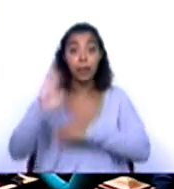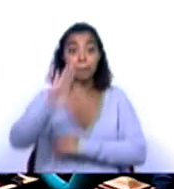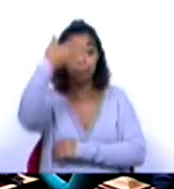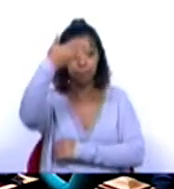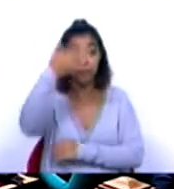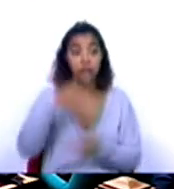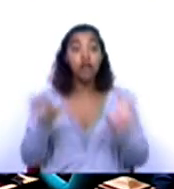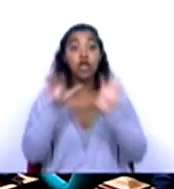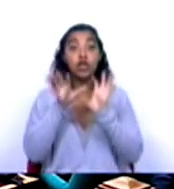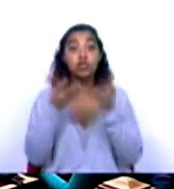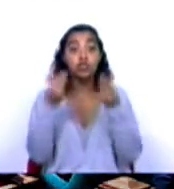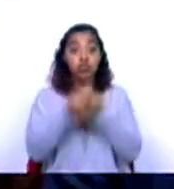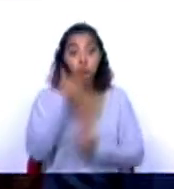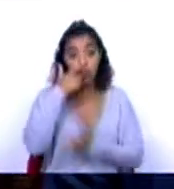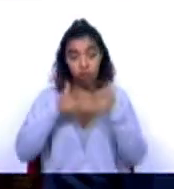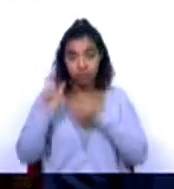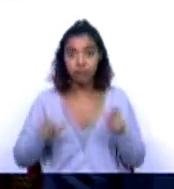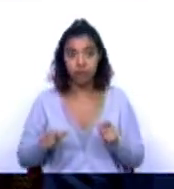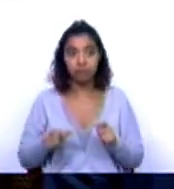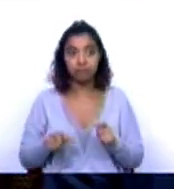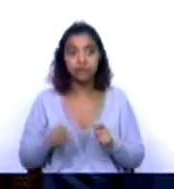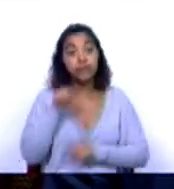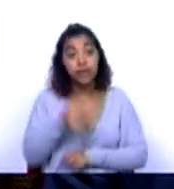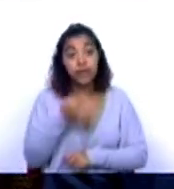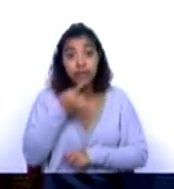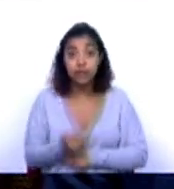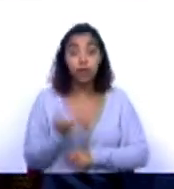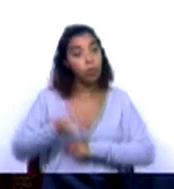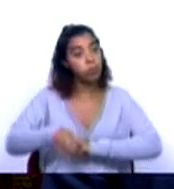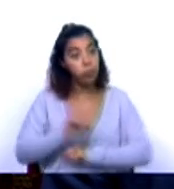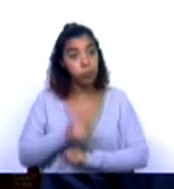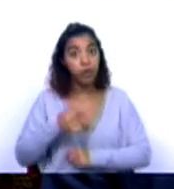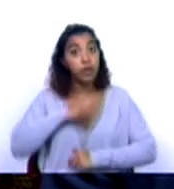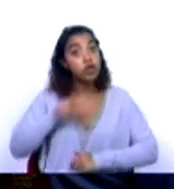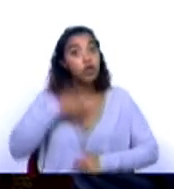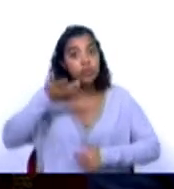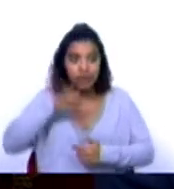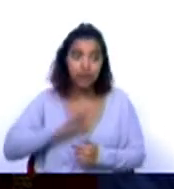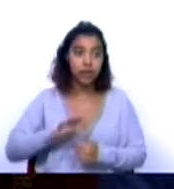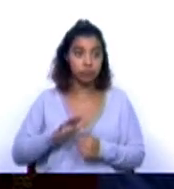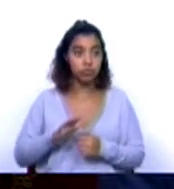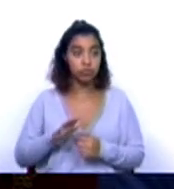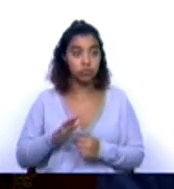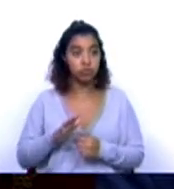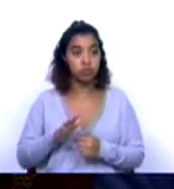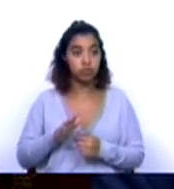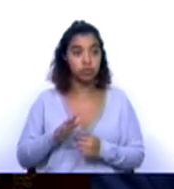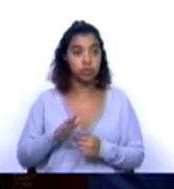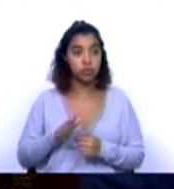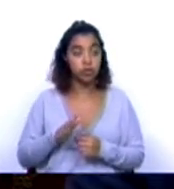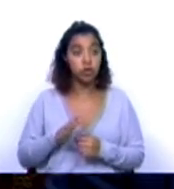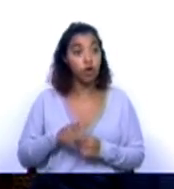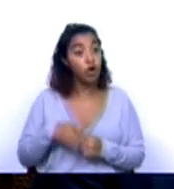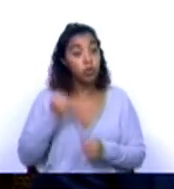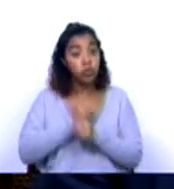com os utentes, voltamos aqui a dizer que estamos disponíveis. Estamos disponíveis para implementar a dedicação